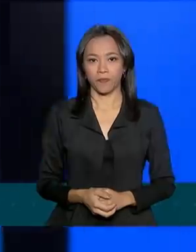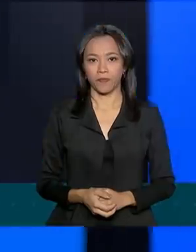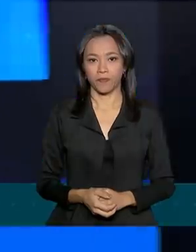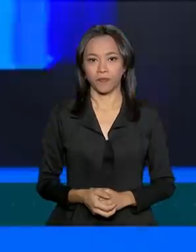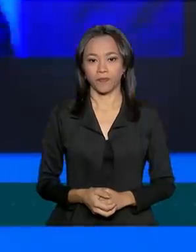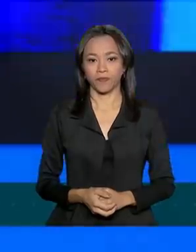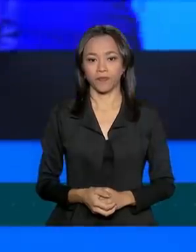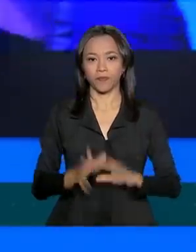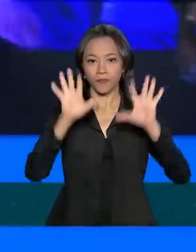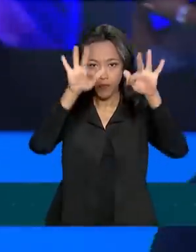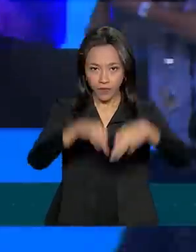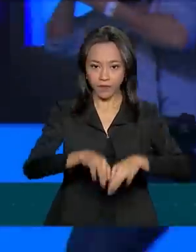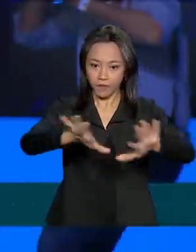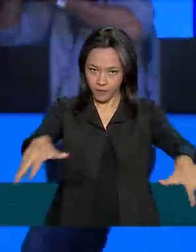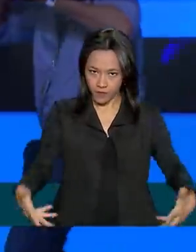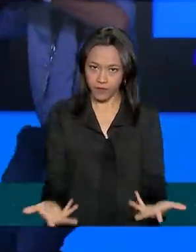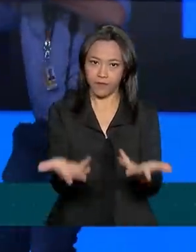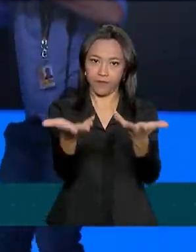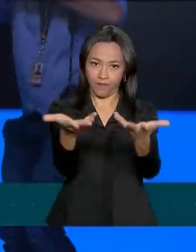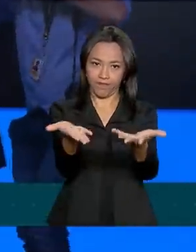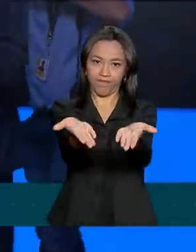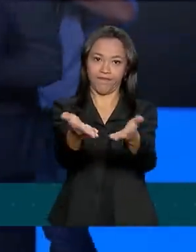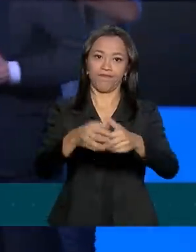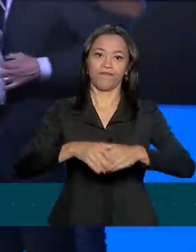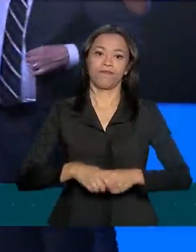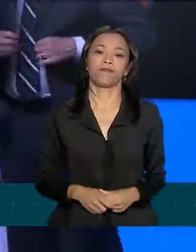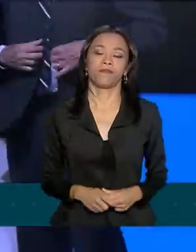Está encerrada esta cerimônia.